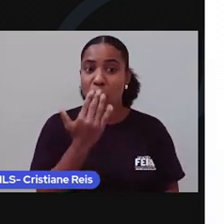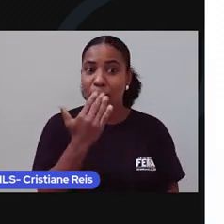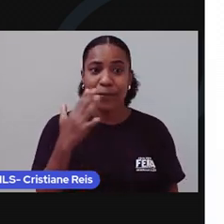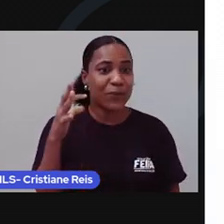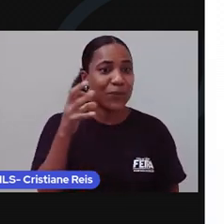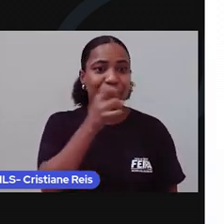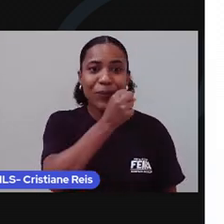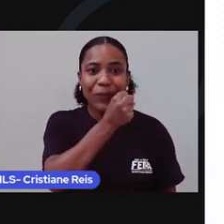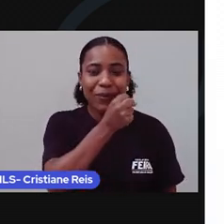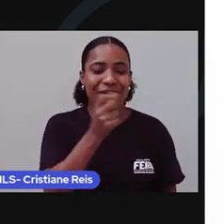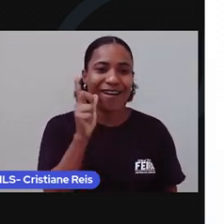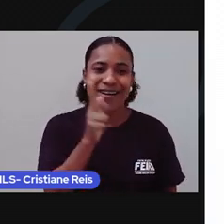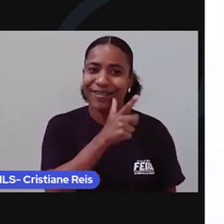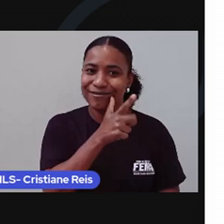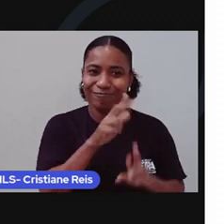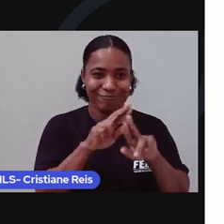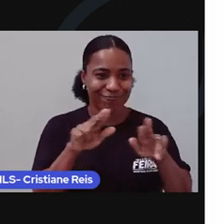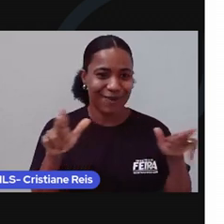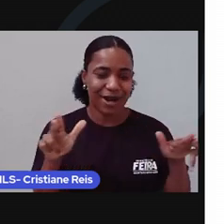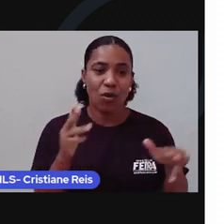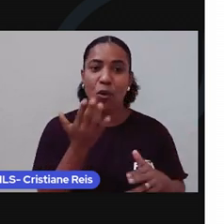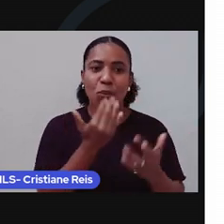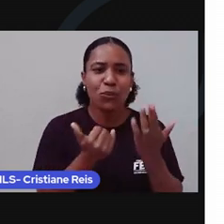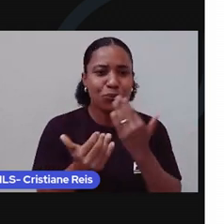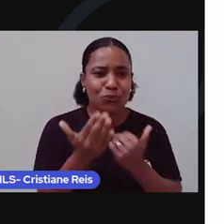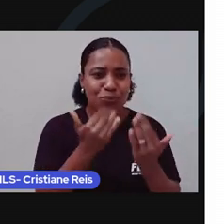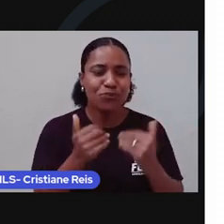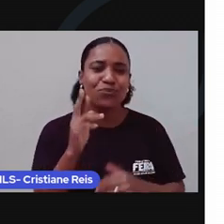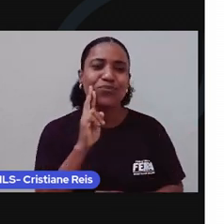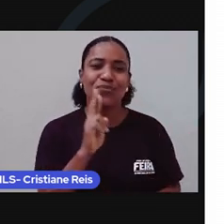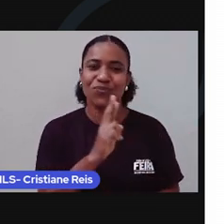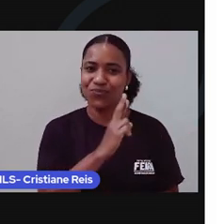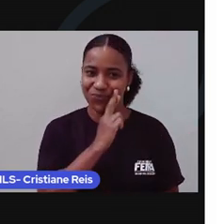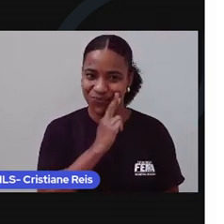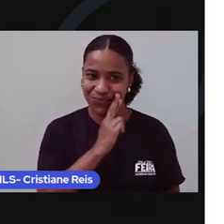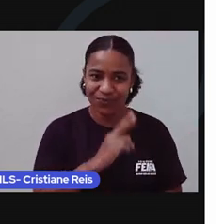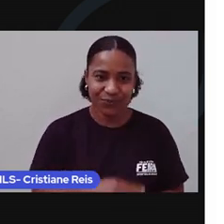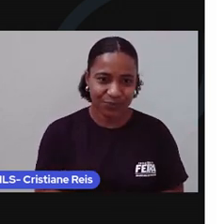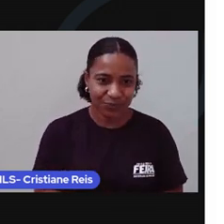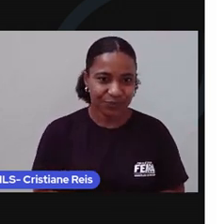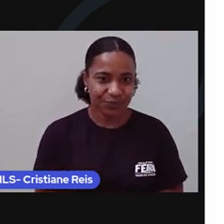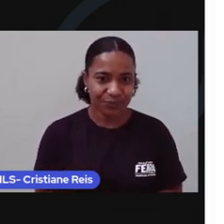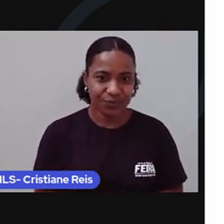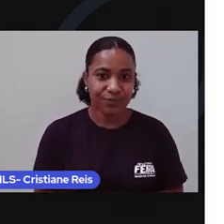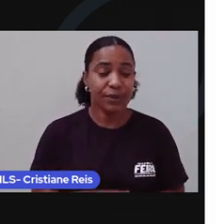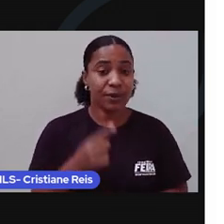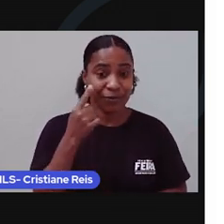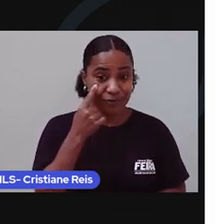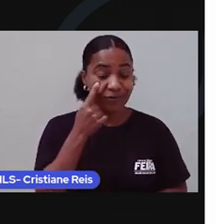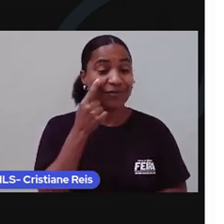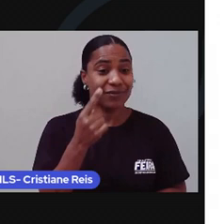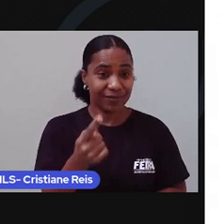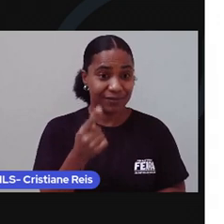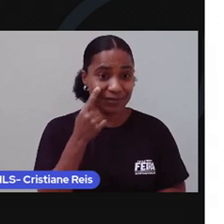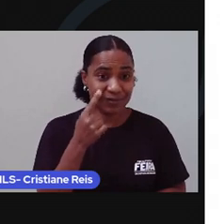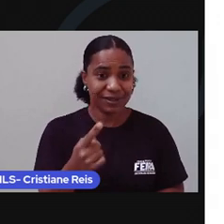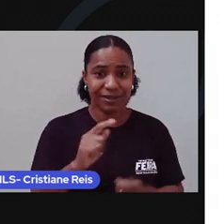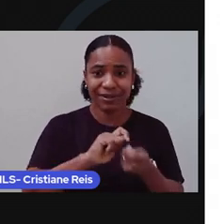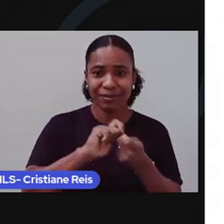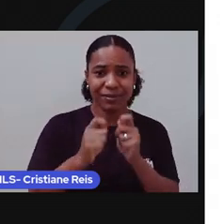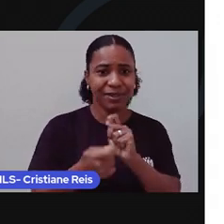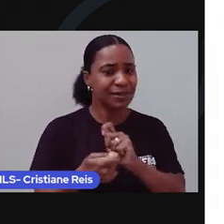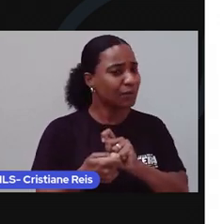tipo de restaurante ou lanchonete em que a gente faz uma refeição mais breve. Perceba que, nesse caso, não foi feita a